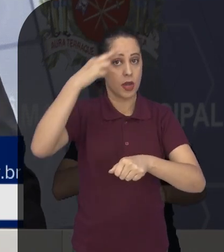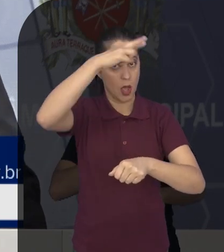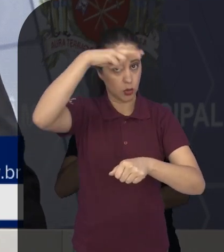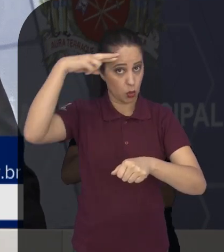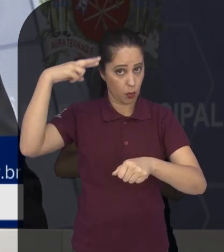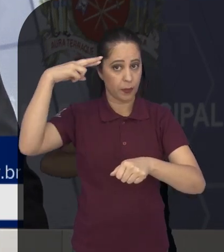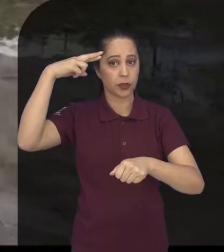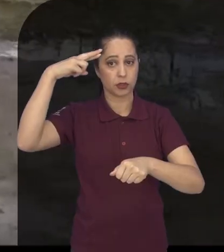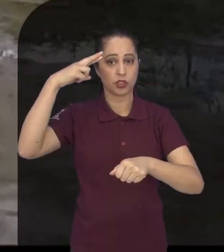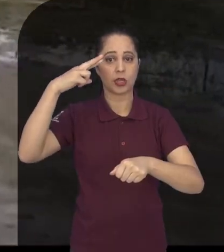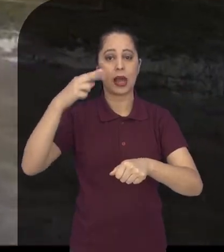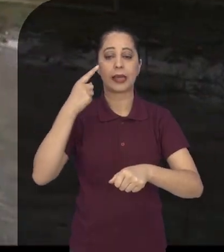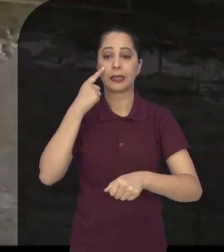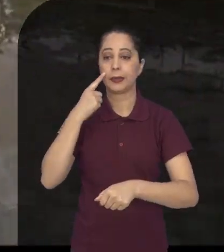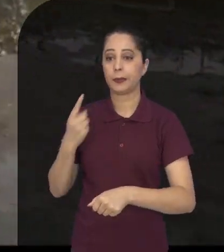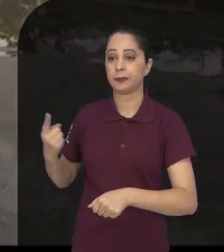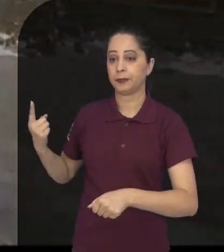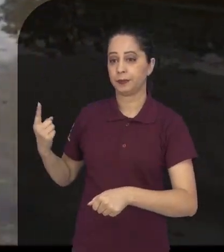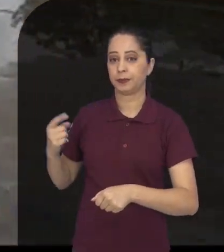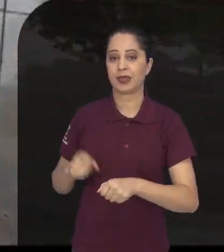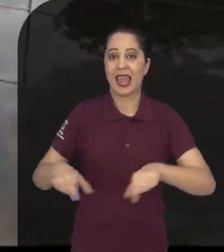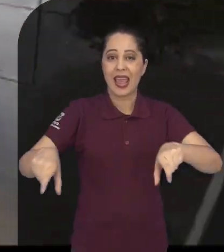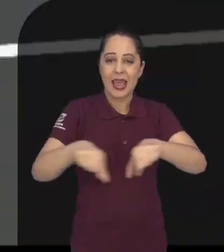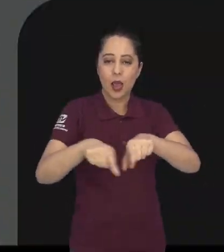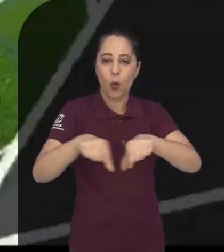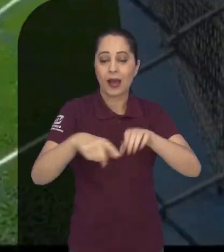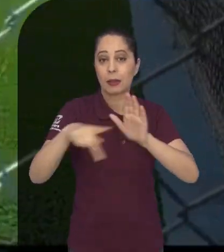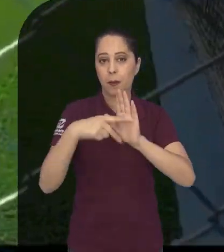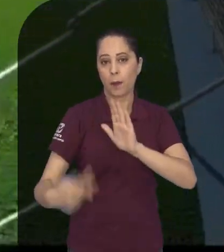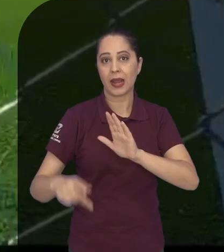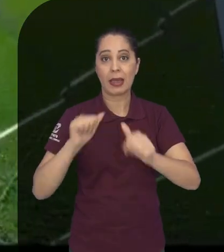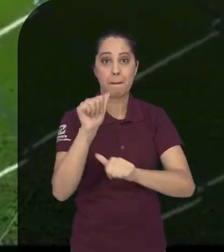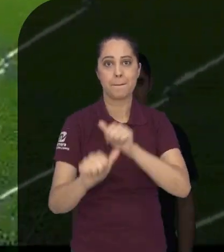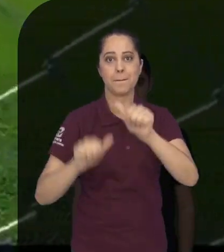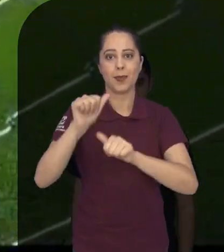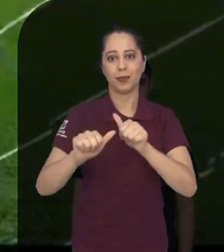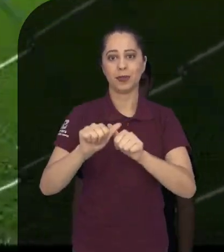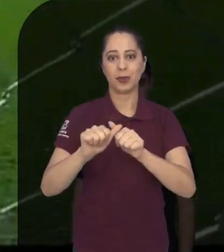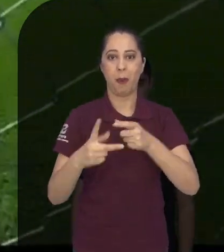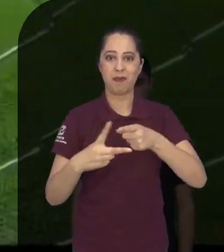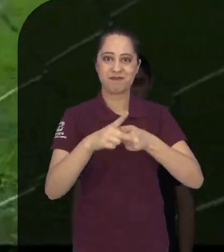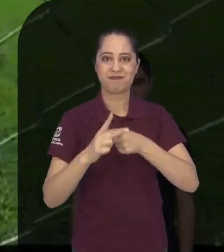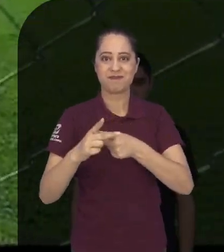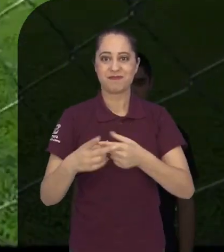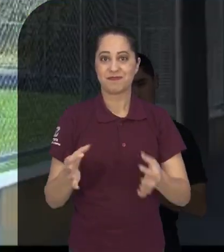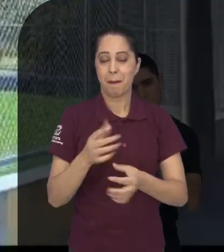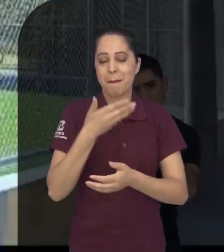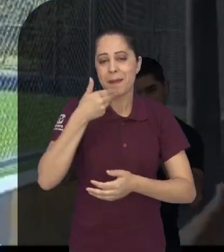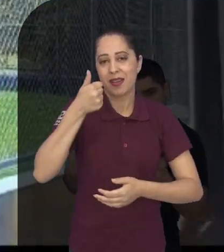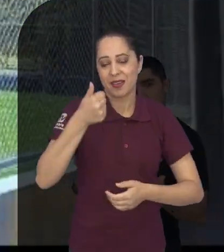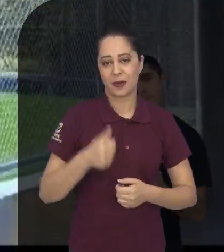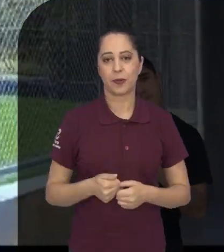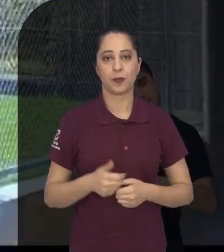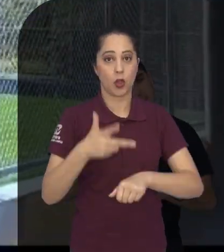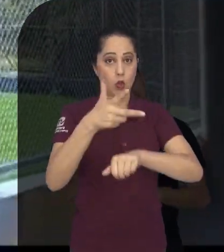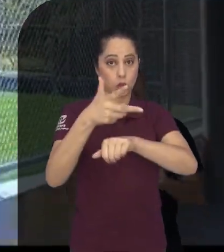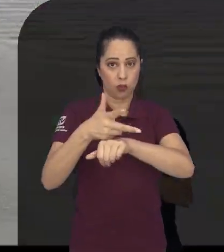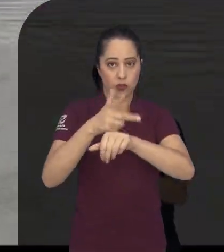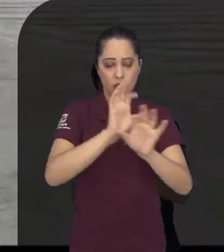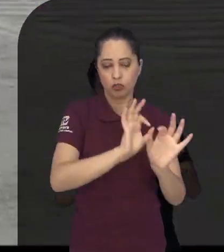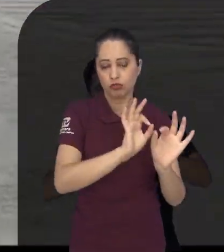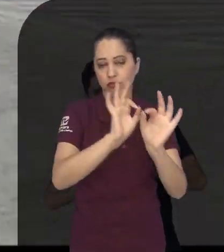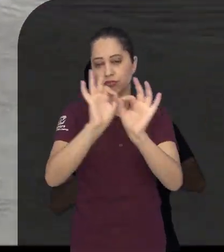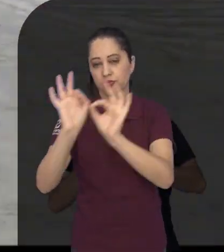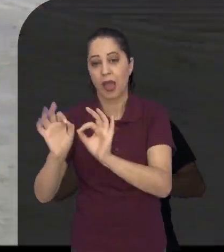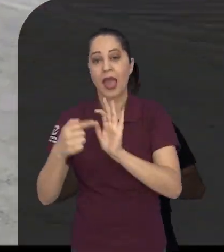Roberto Chagas abordou a troca de pisos em quadras da cidade que ganharam grama sintética. Em um vídeo, parlamentar